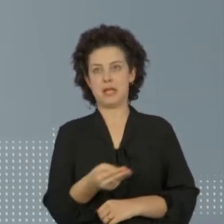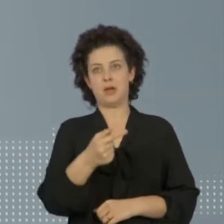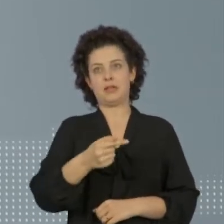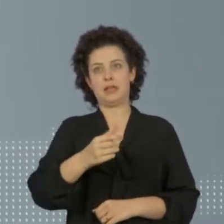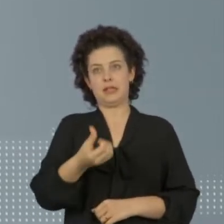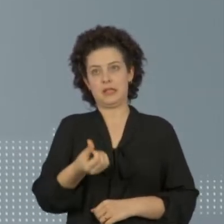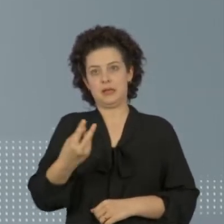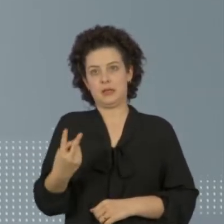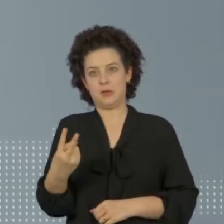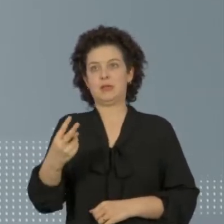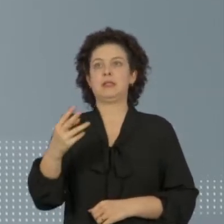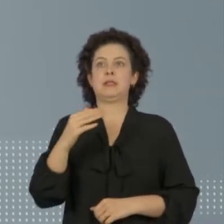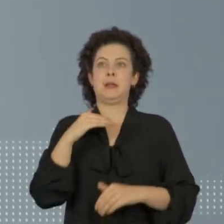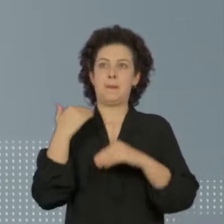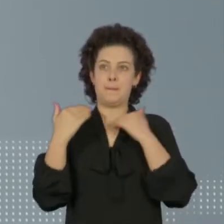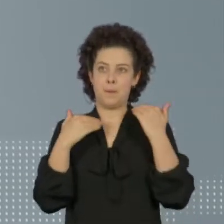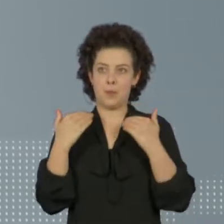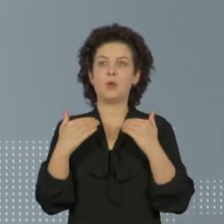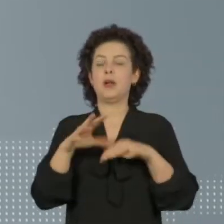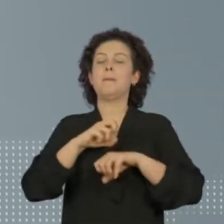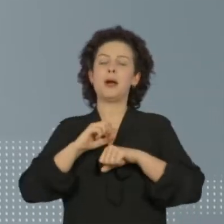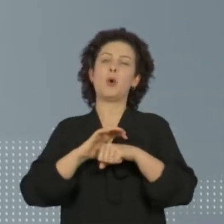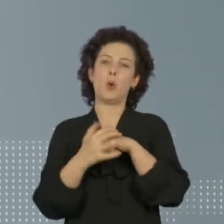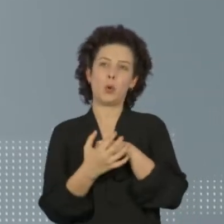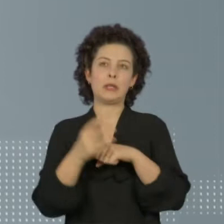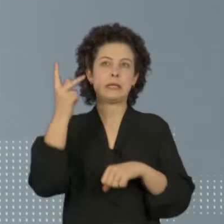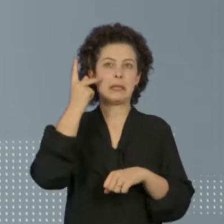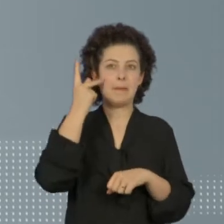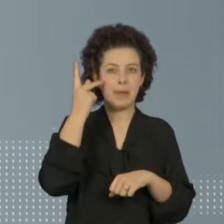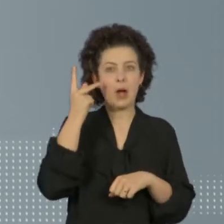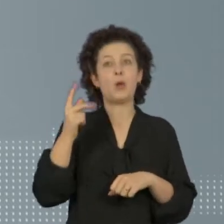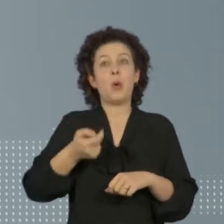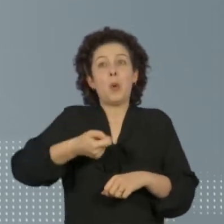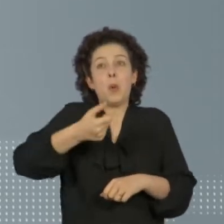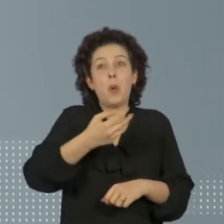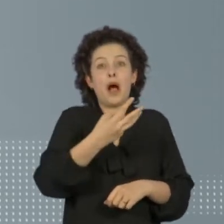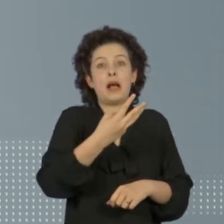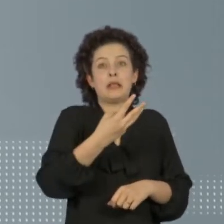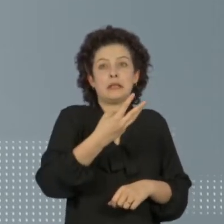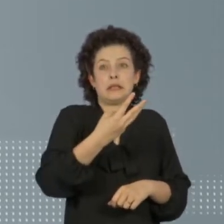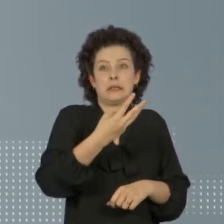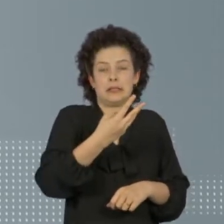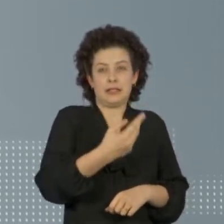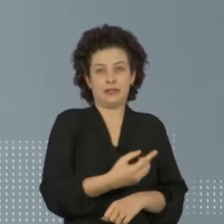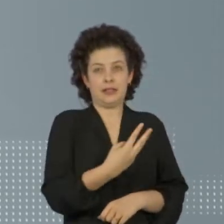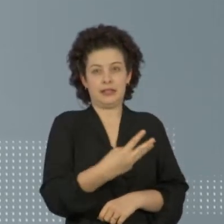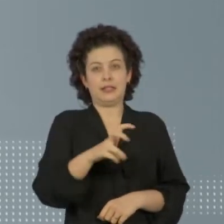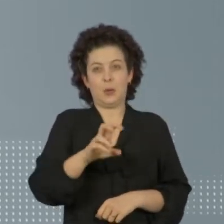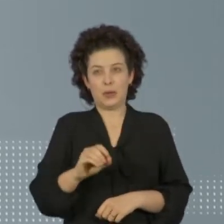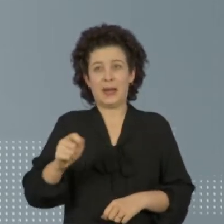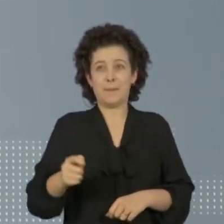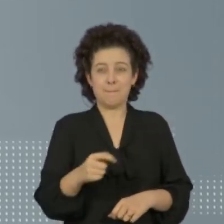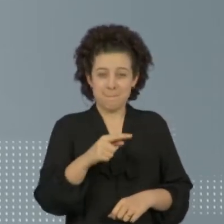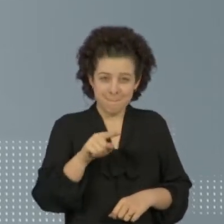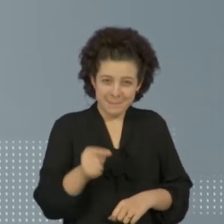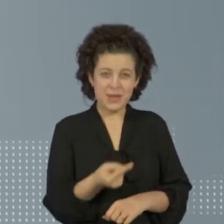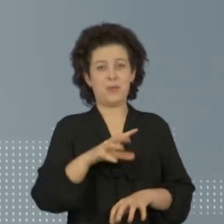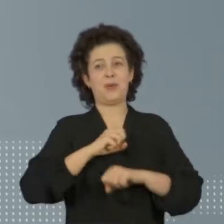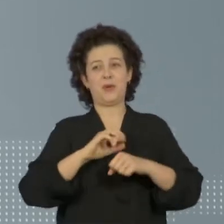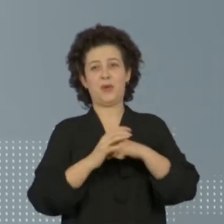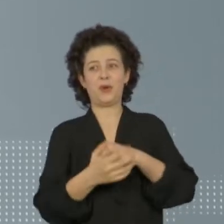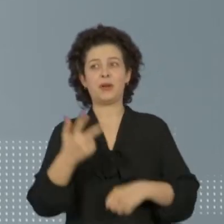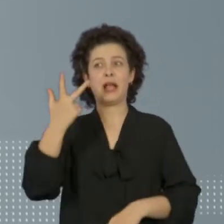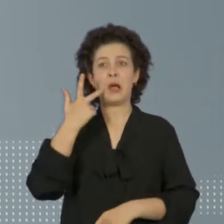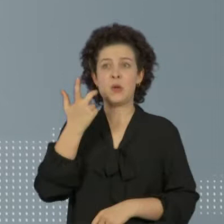69 mil e 300 mortes no país. São Paulo está chegando a 350 mil casos com mais de 17 mil vítimas. O Ceará